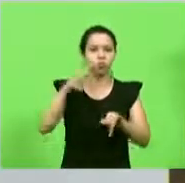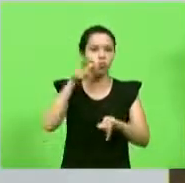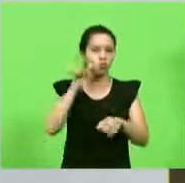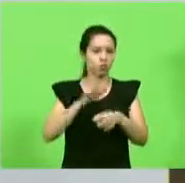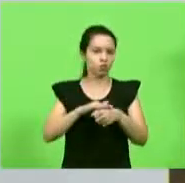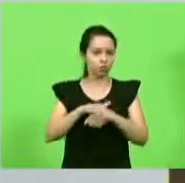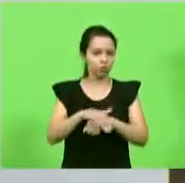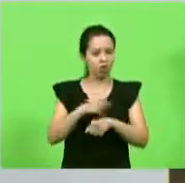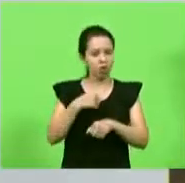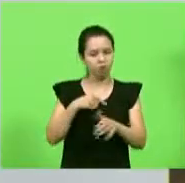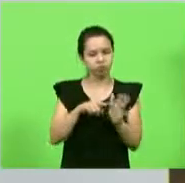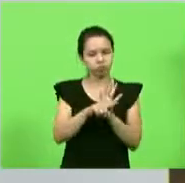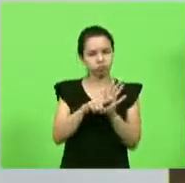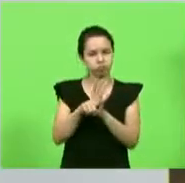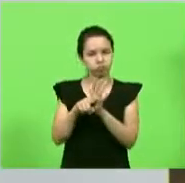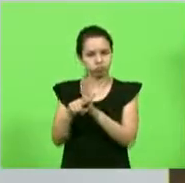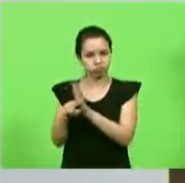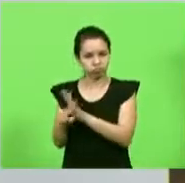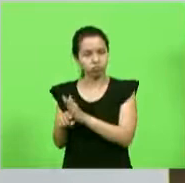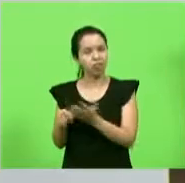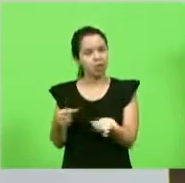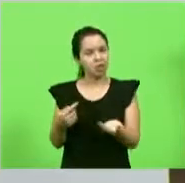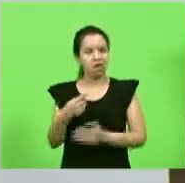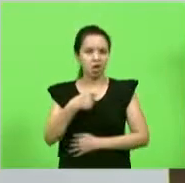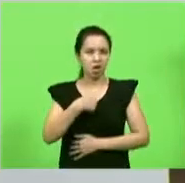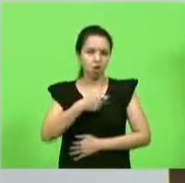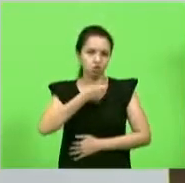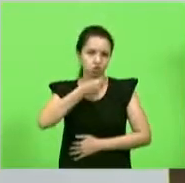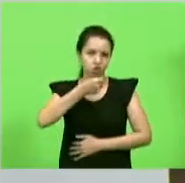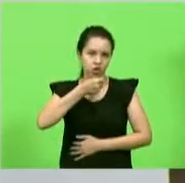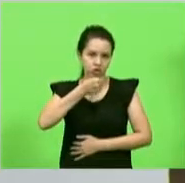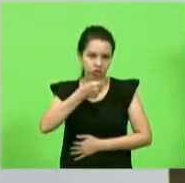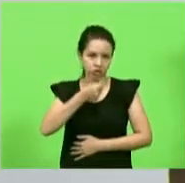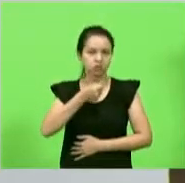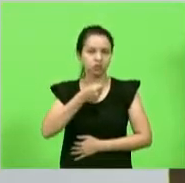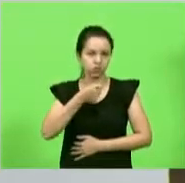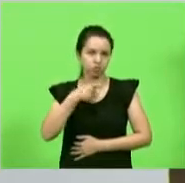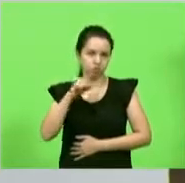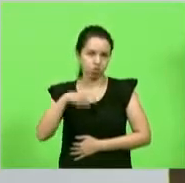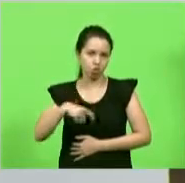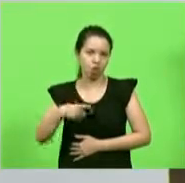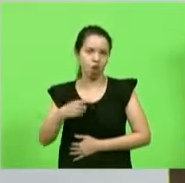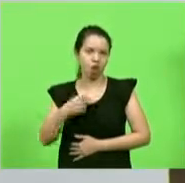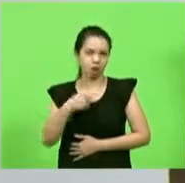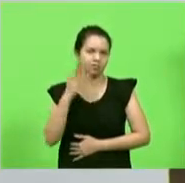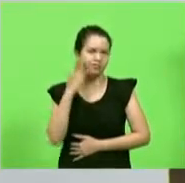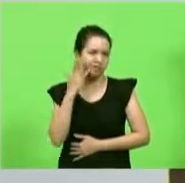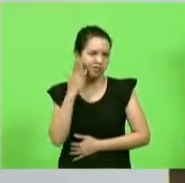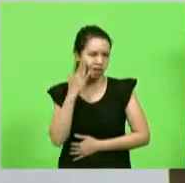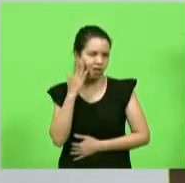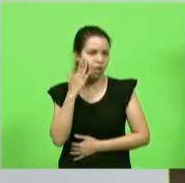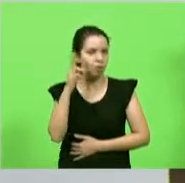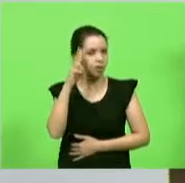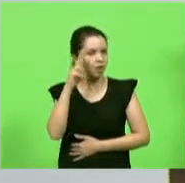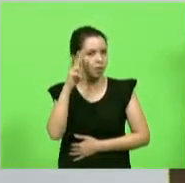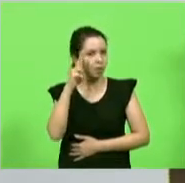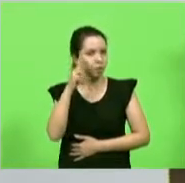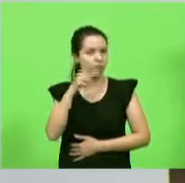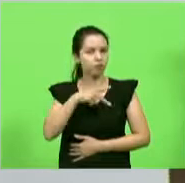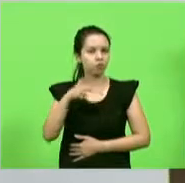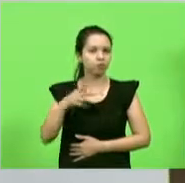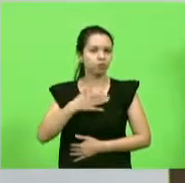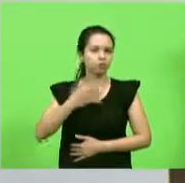fatos, como eu sou jornalista, eu sei muito bem e me lembro de um professor meu da